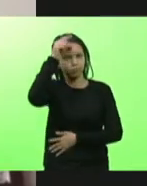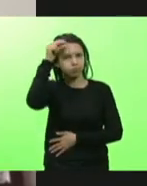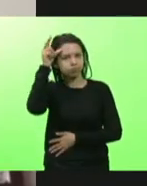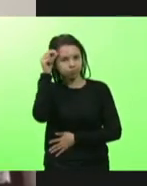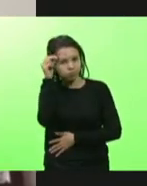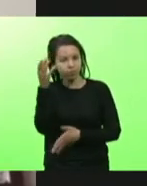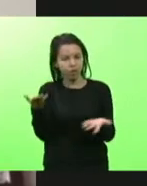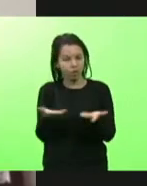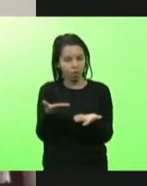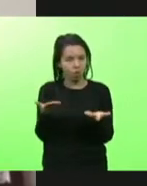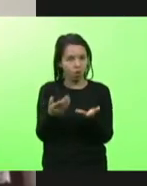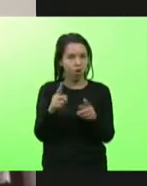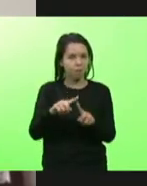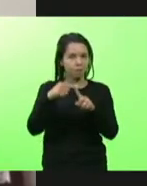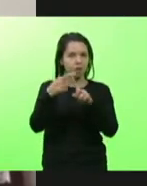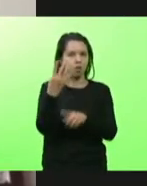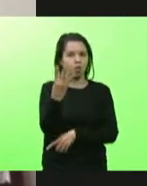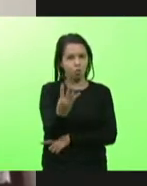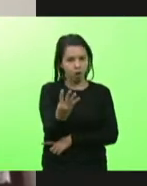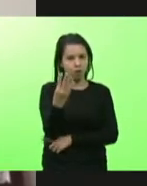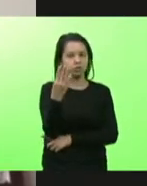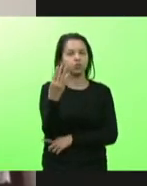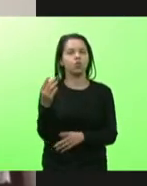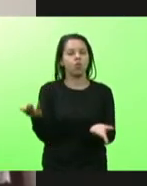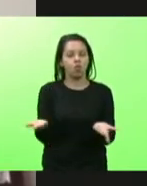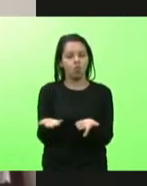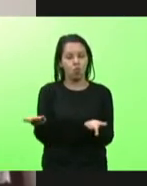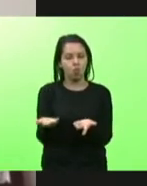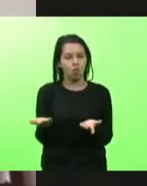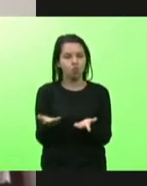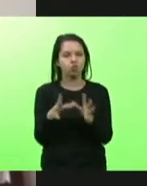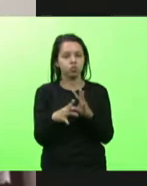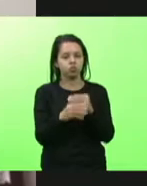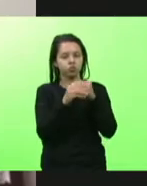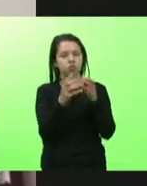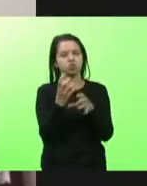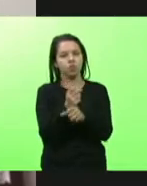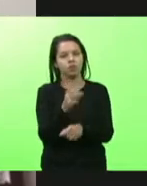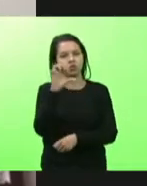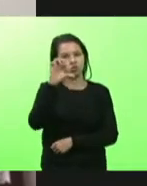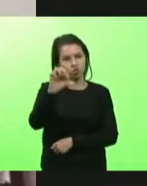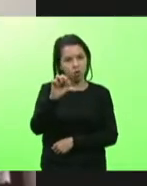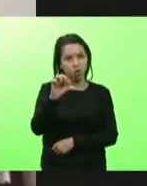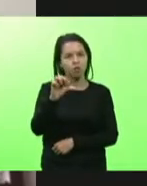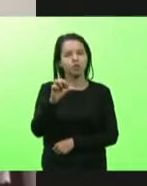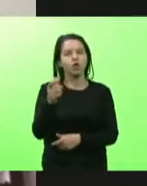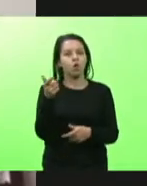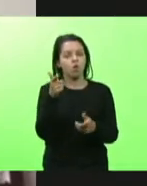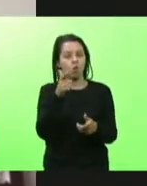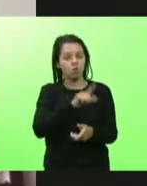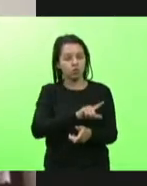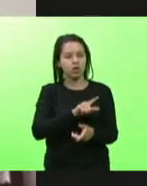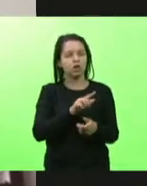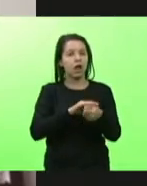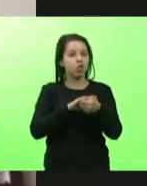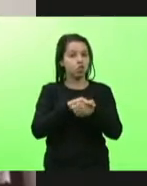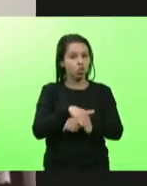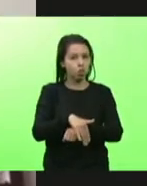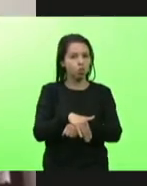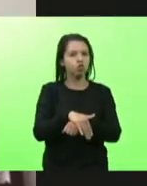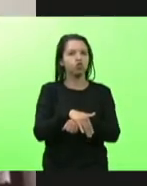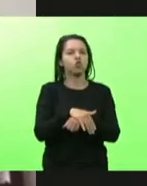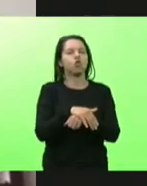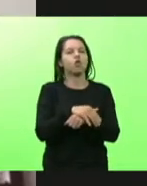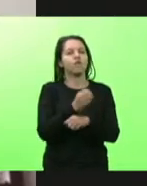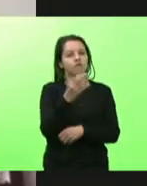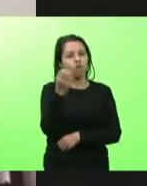chegam mais 4 hoje para completar os 9 e vão permitir que a gente tenha voos noturnos aqui no aeroporto Quero Quero.